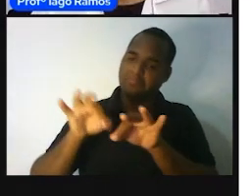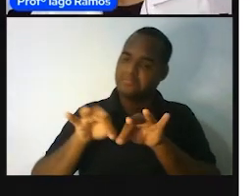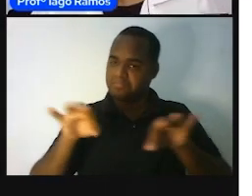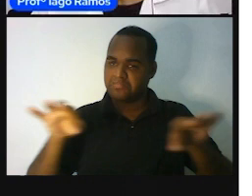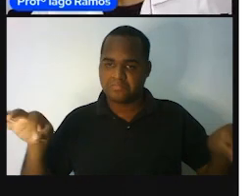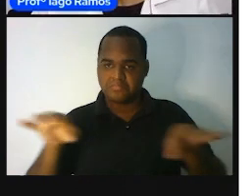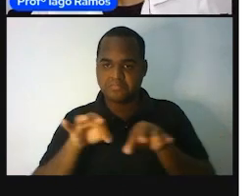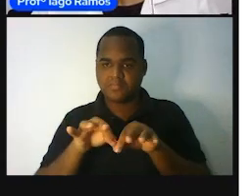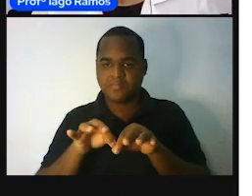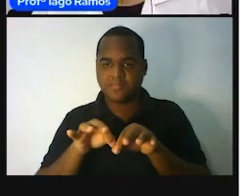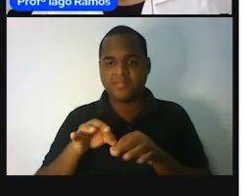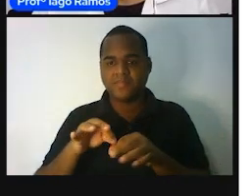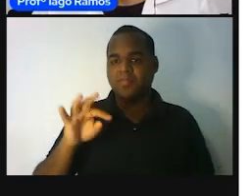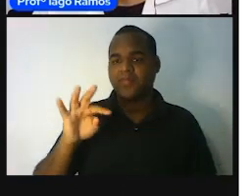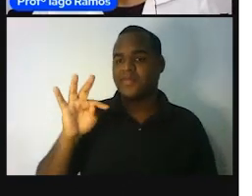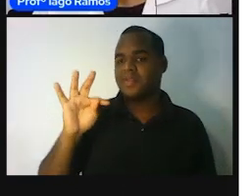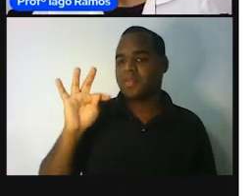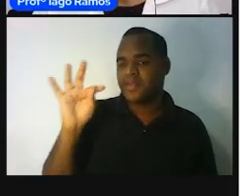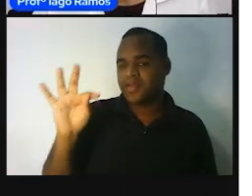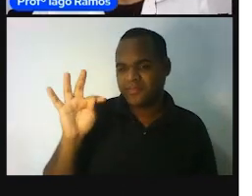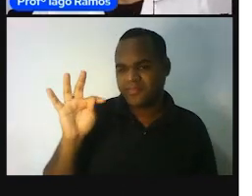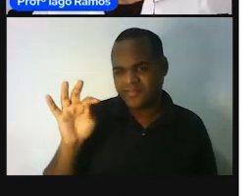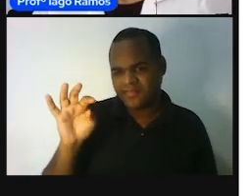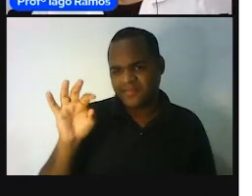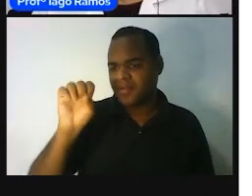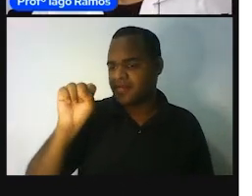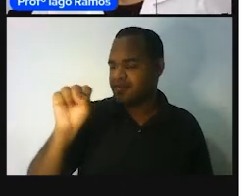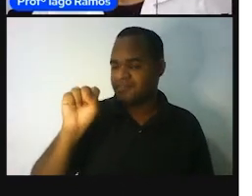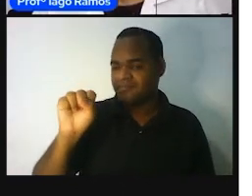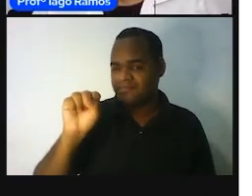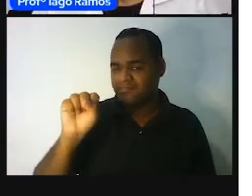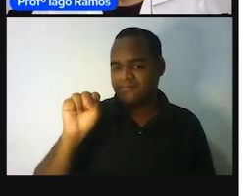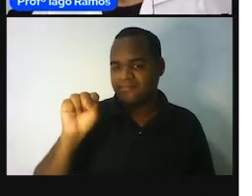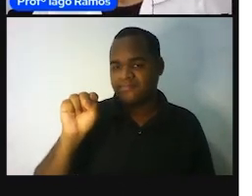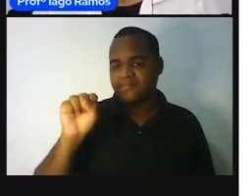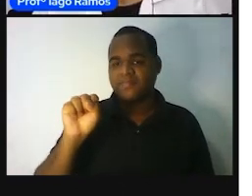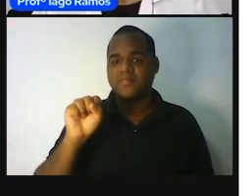o tempo, o tempo, ser medido. Tem temperatura,